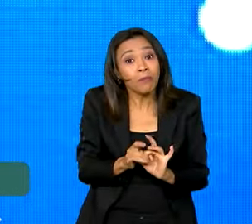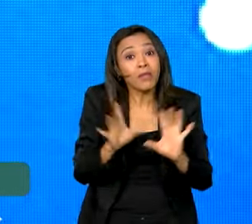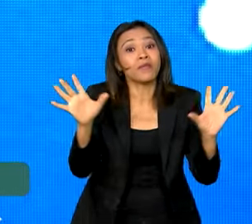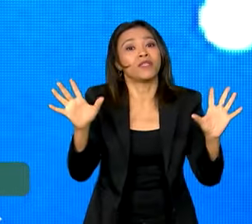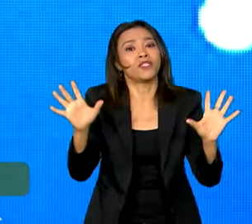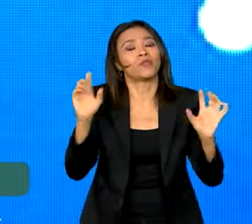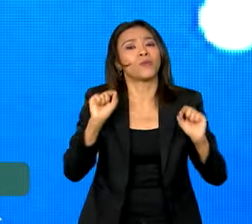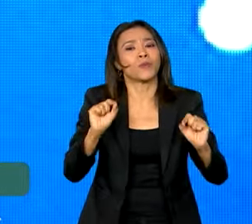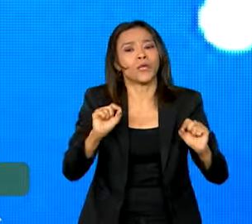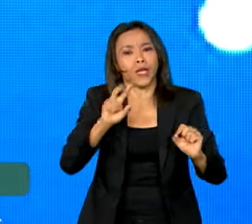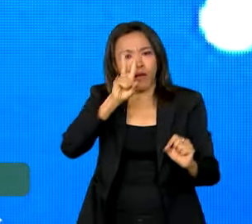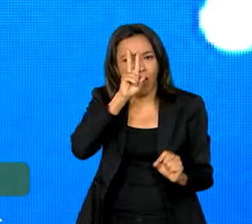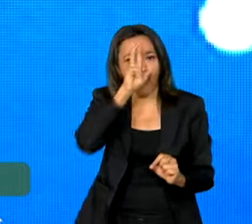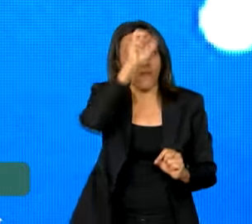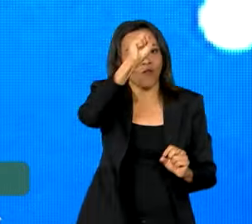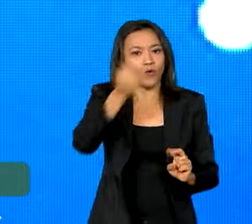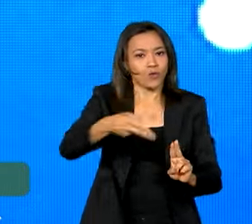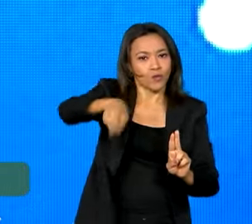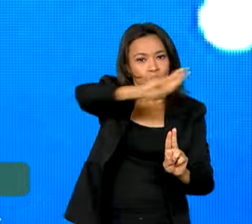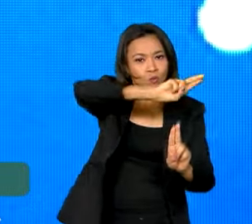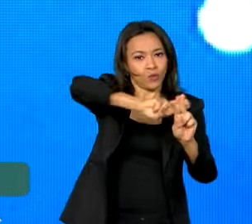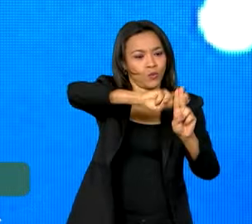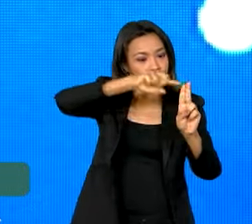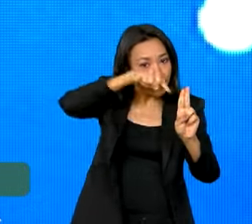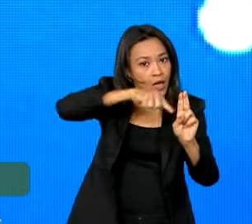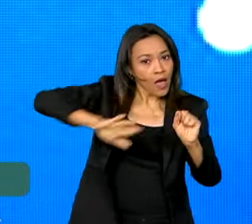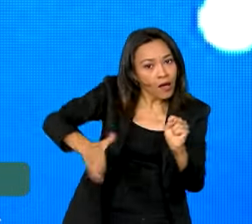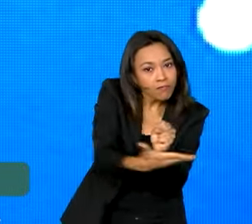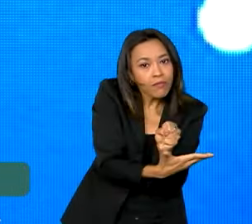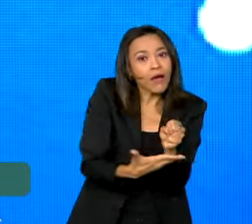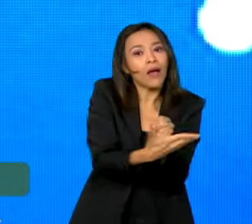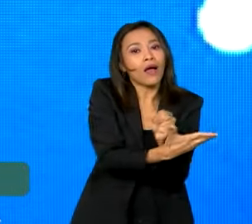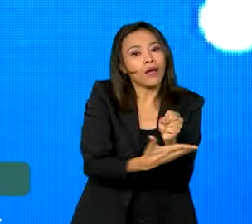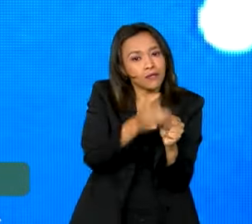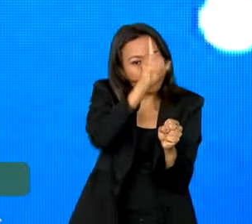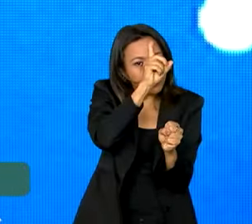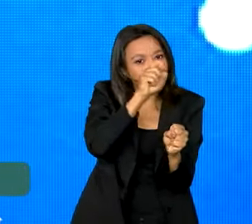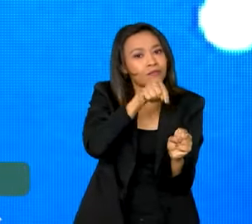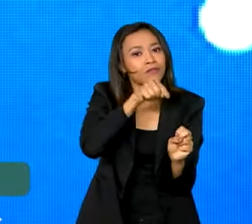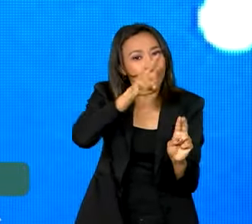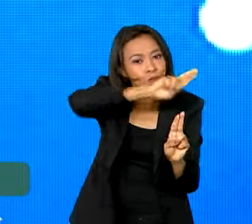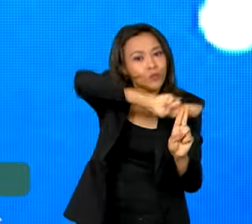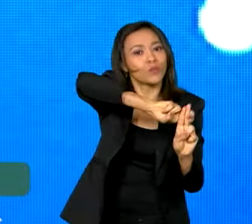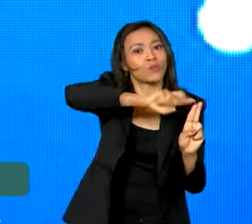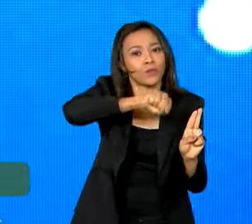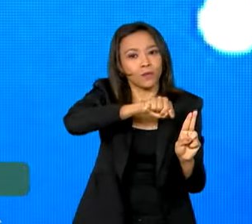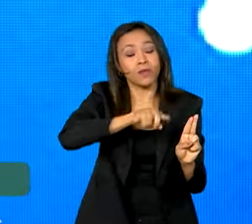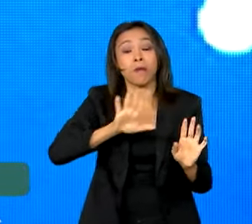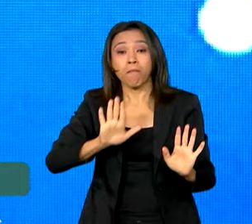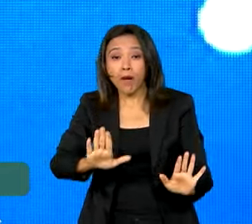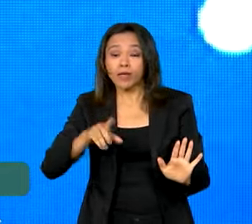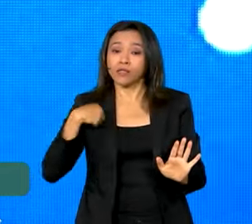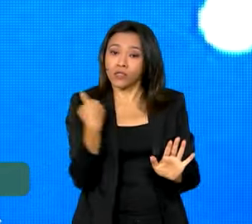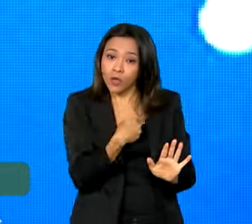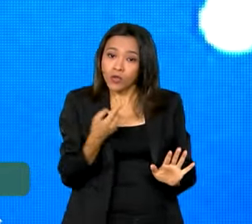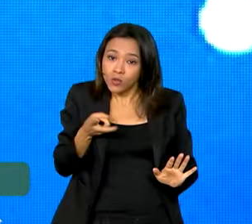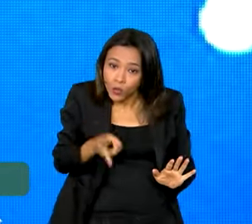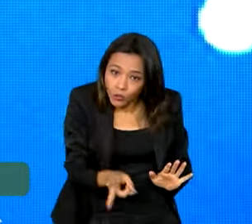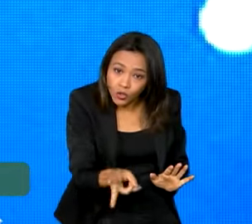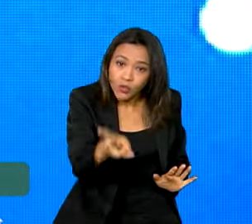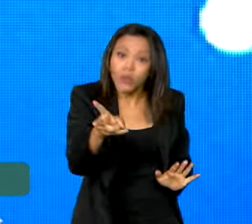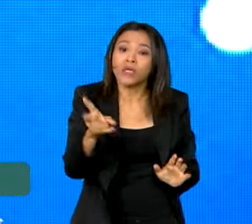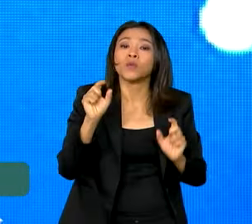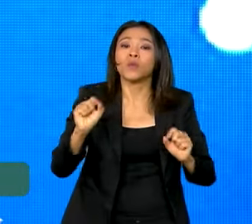SUS fortalecido, que é o que dá base a tudo, a tudo isso, mas que nós façamos o nosso